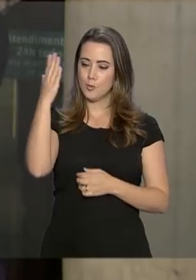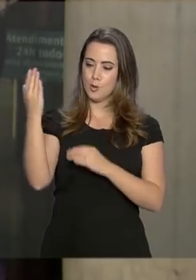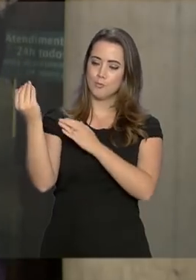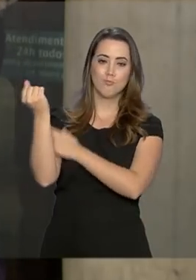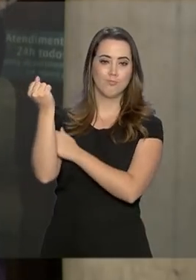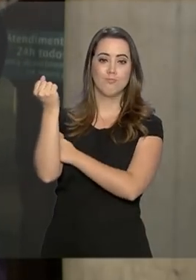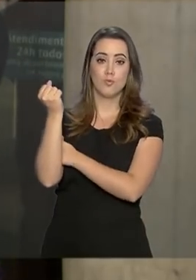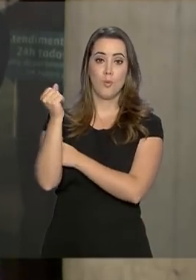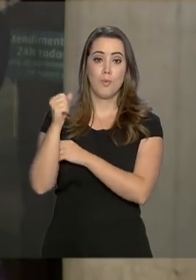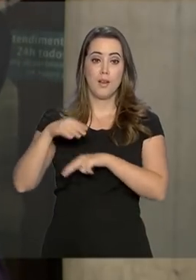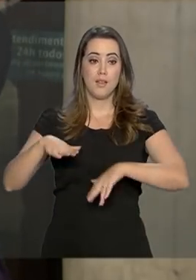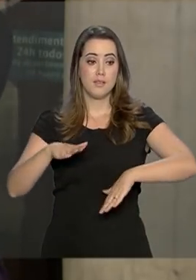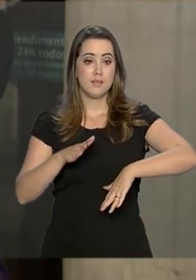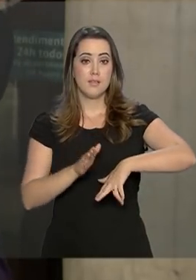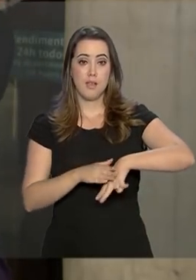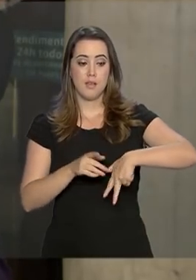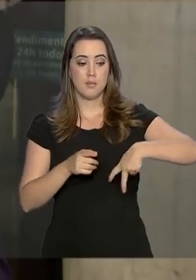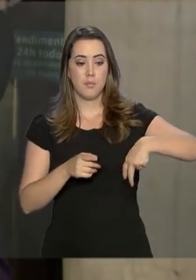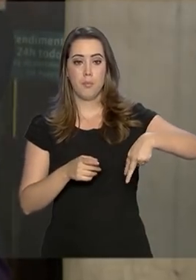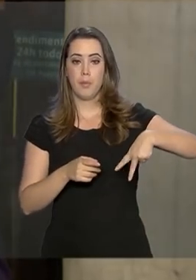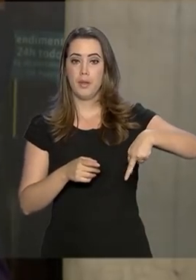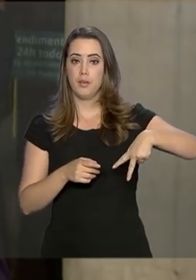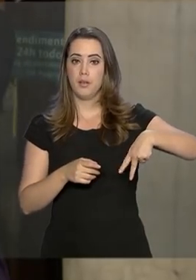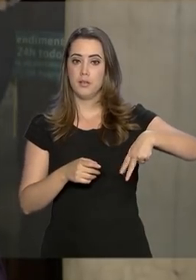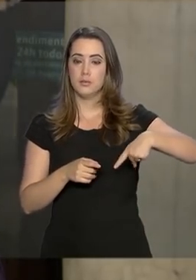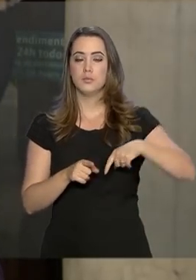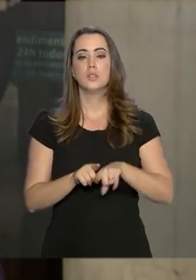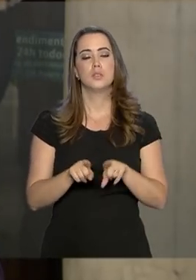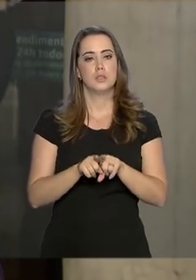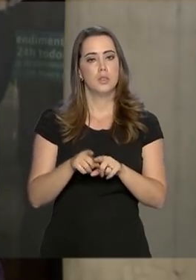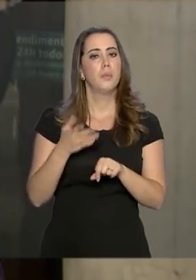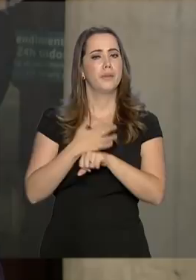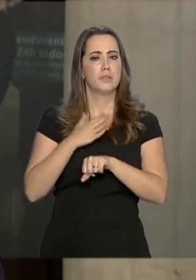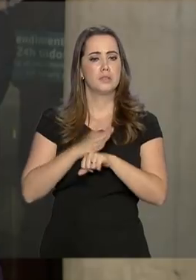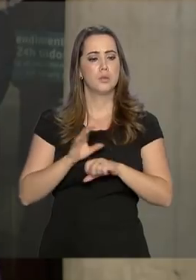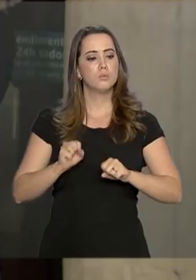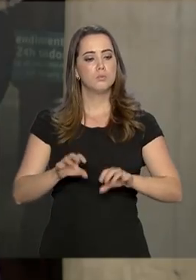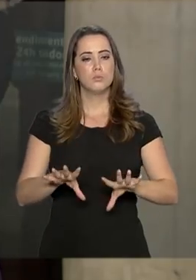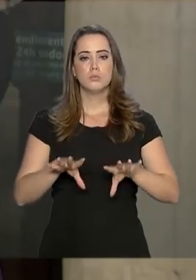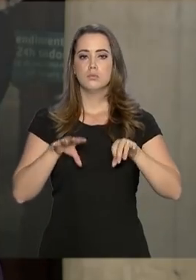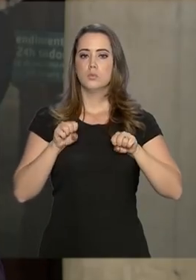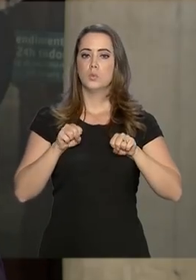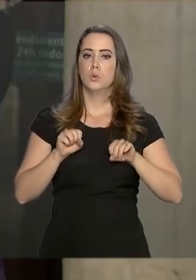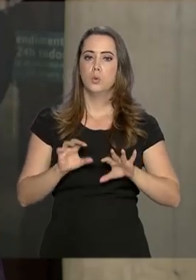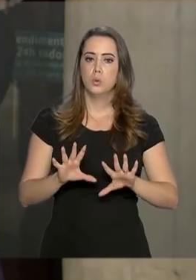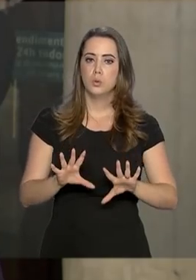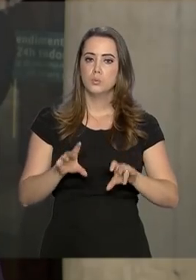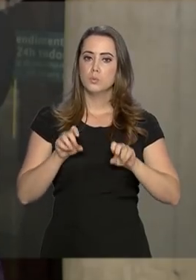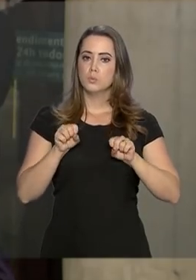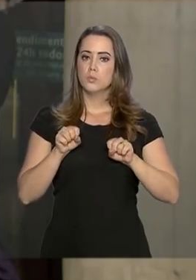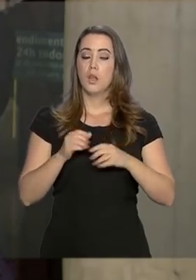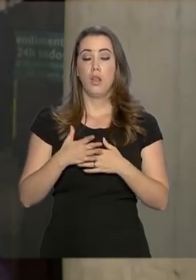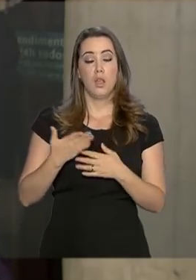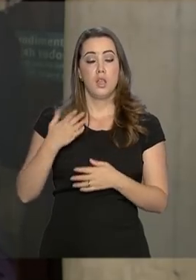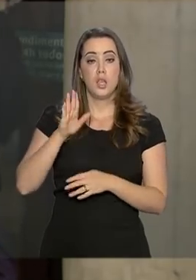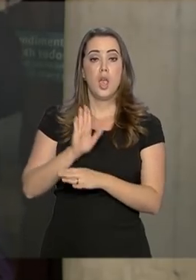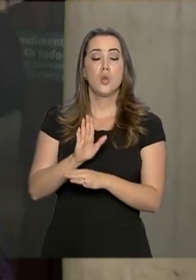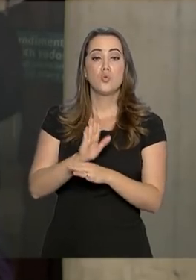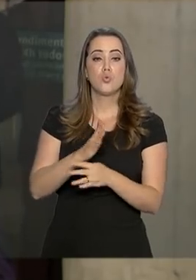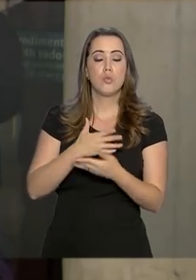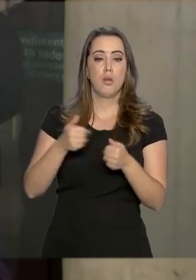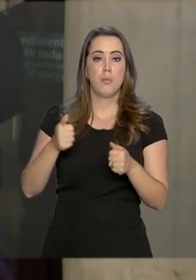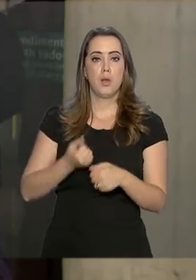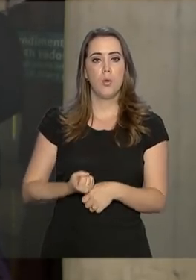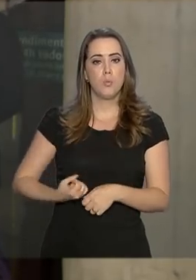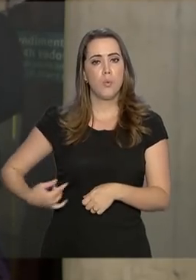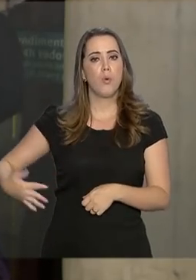exercícios respiratórios que são considerados muito importantes Porque eles ajudam na dissipação de líquidos Ainda não